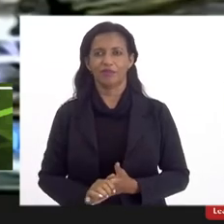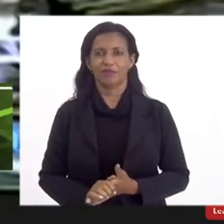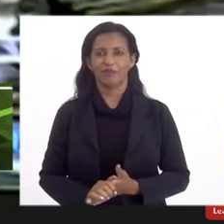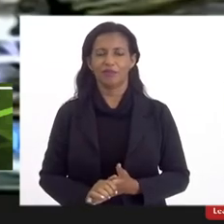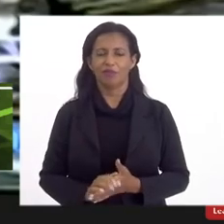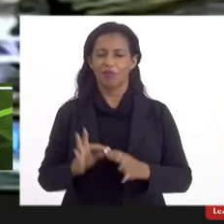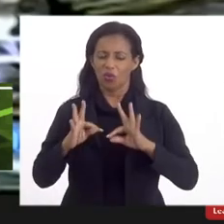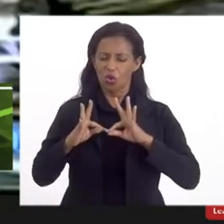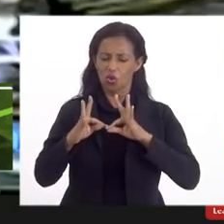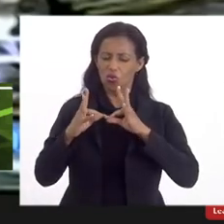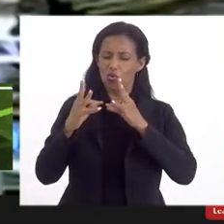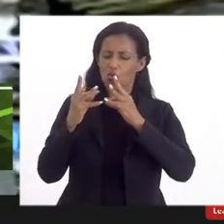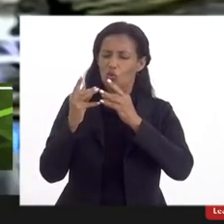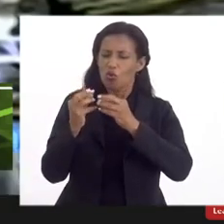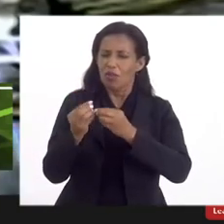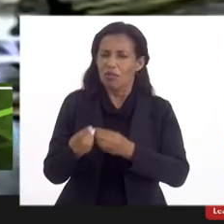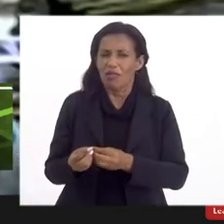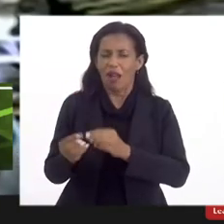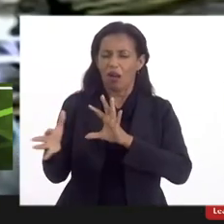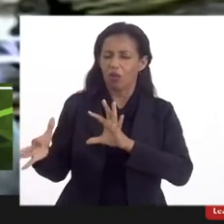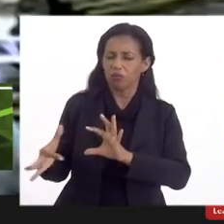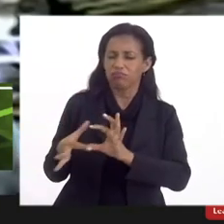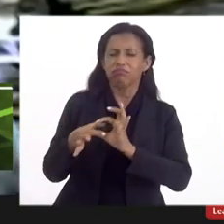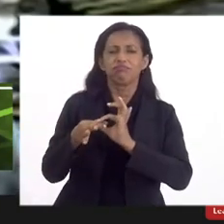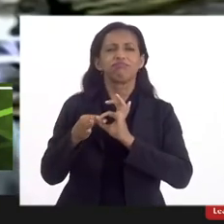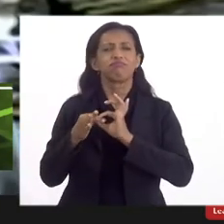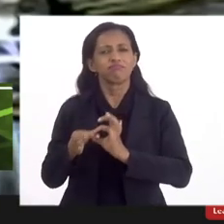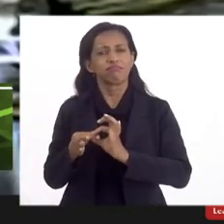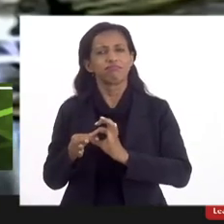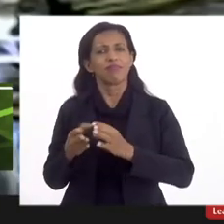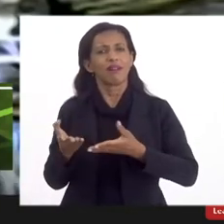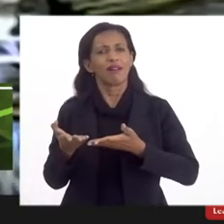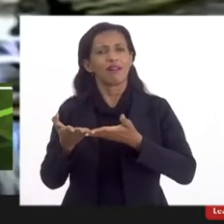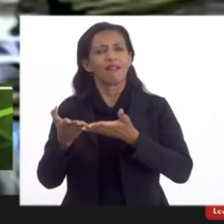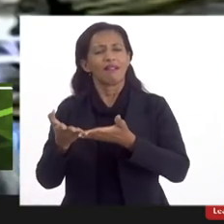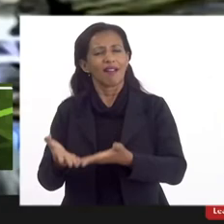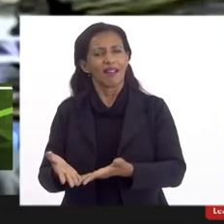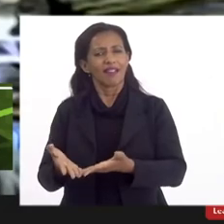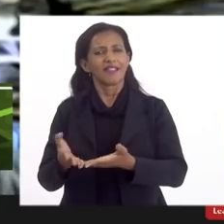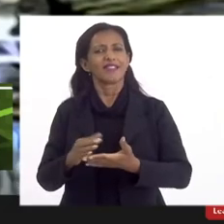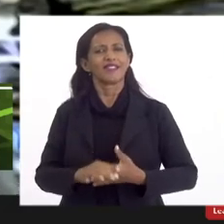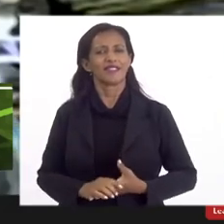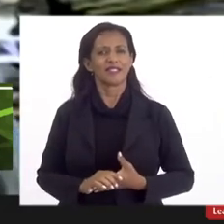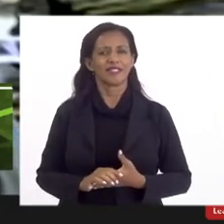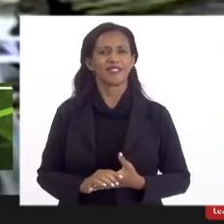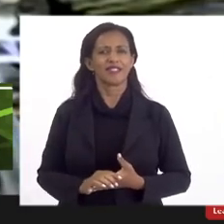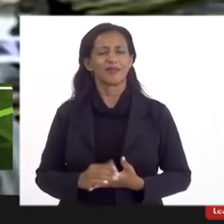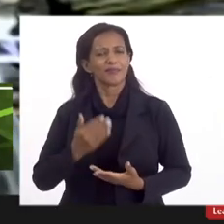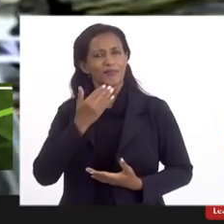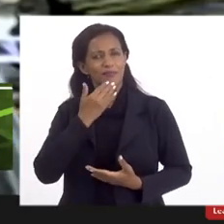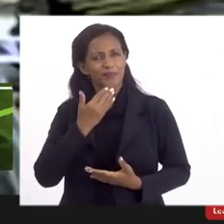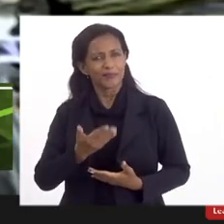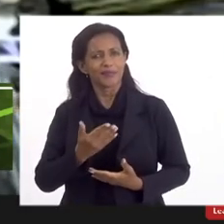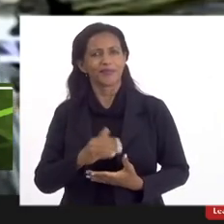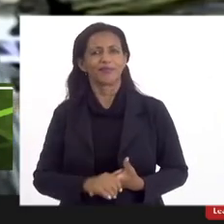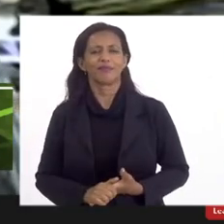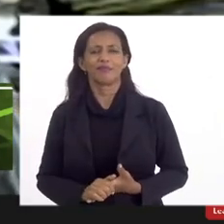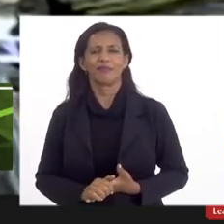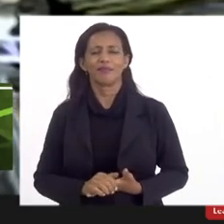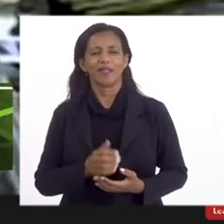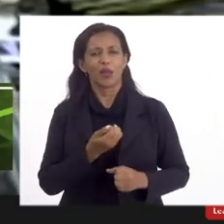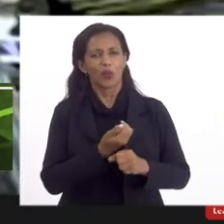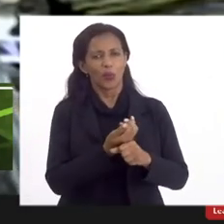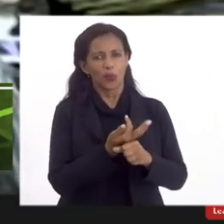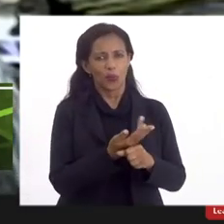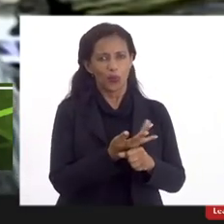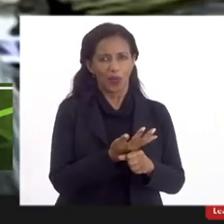total apoio a essa demanda a essa reivindicação da UERJ